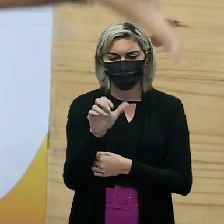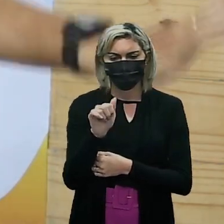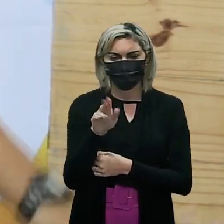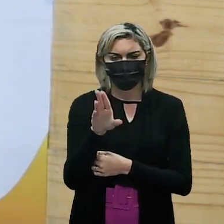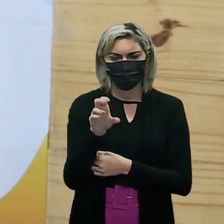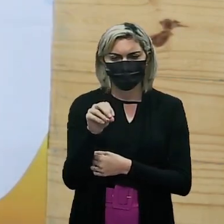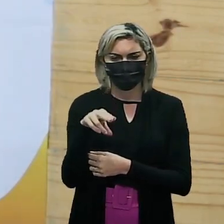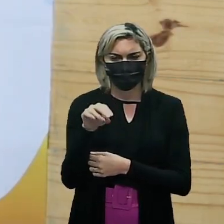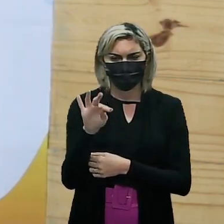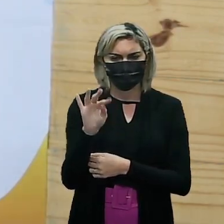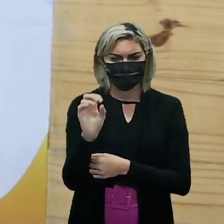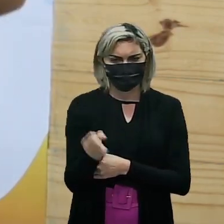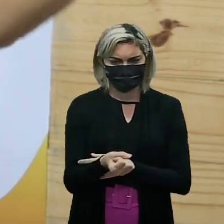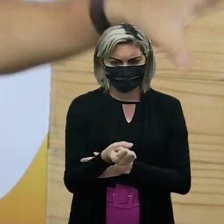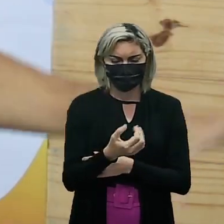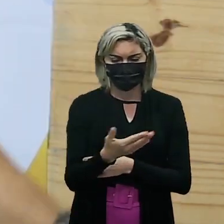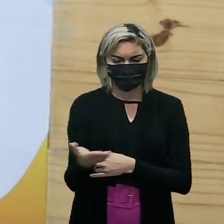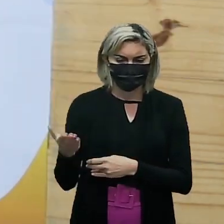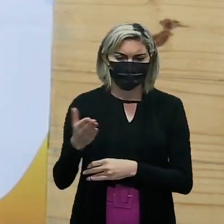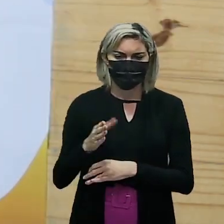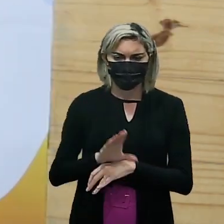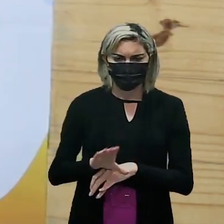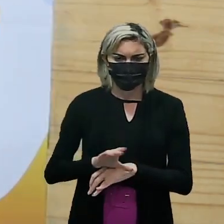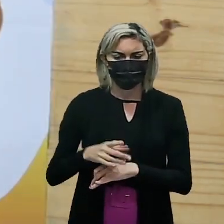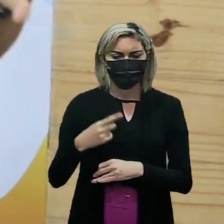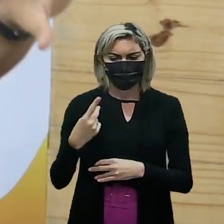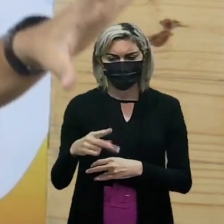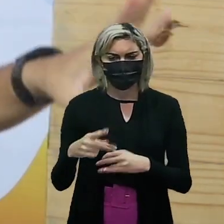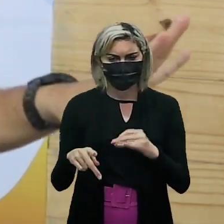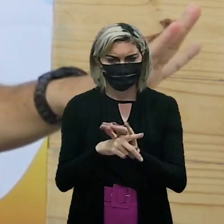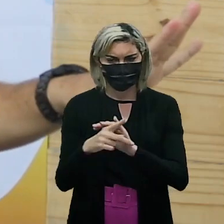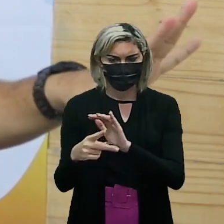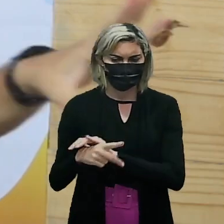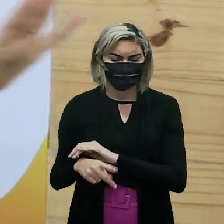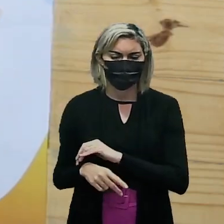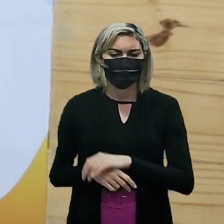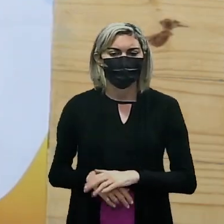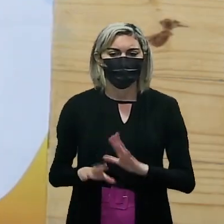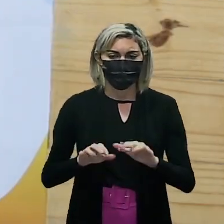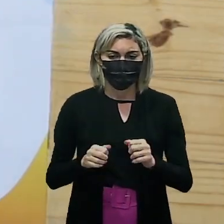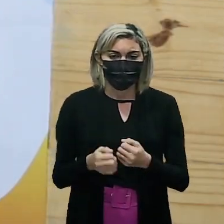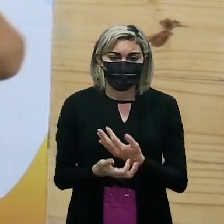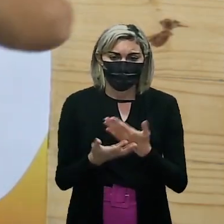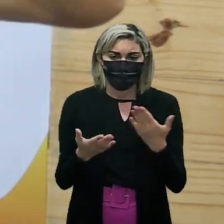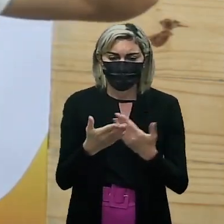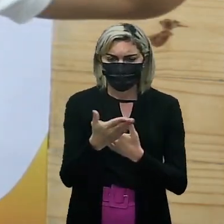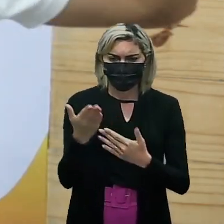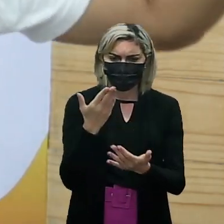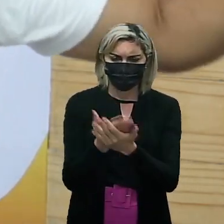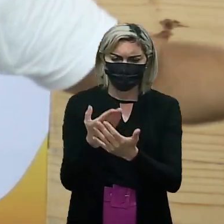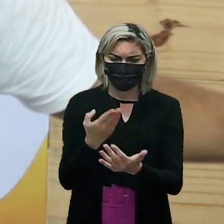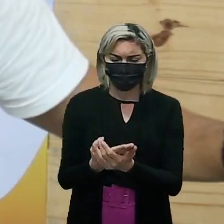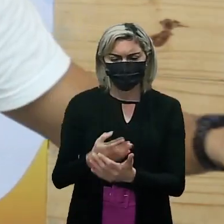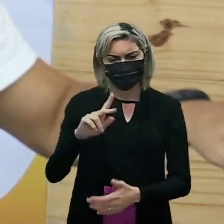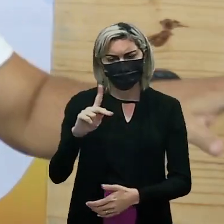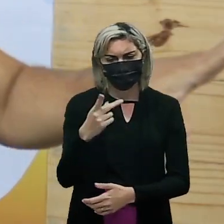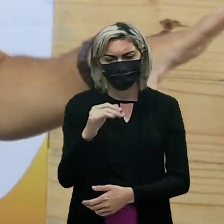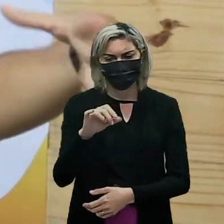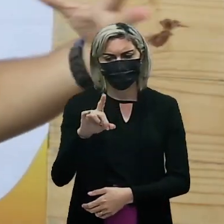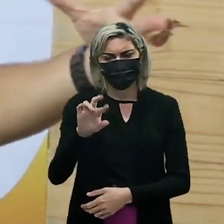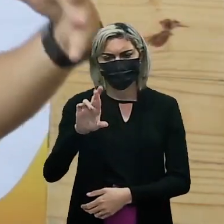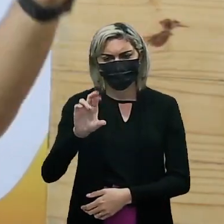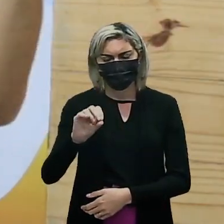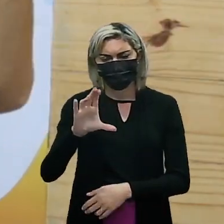Nomenclatura Dos hidrocarbonetos E suas propriedades Quando você estiver Estudando Hidrocarboneto